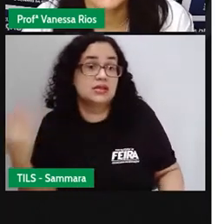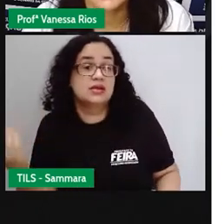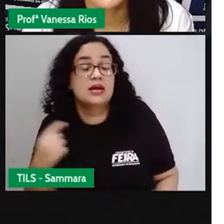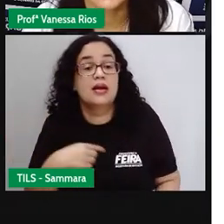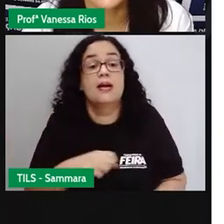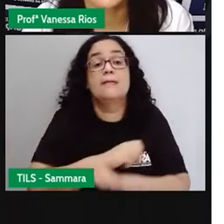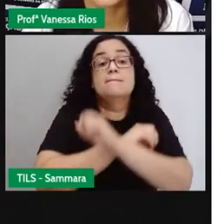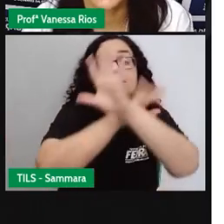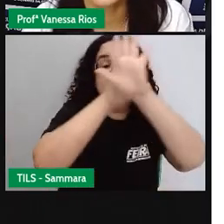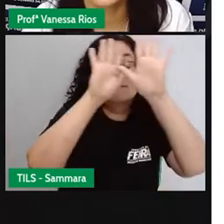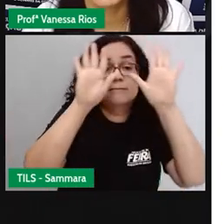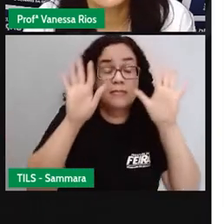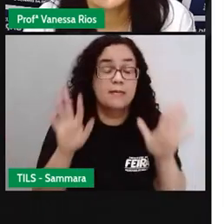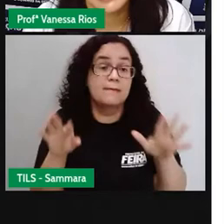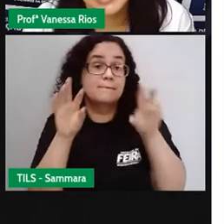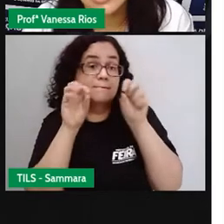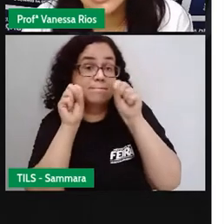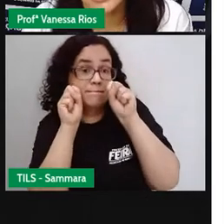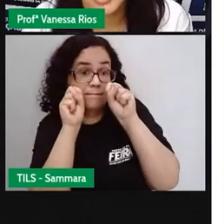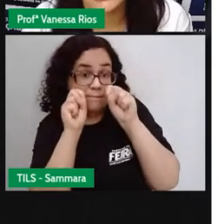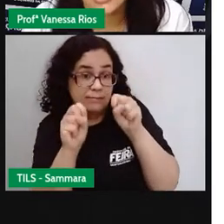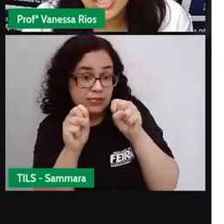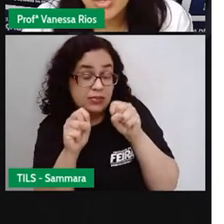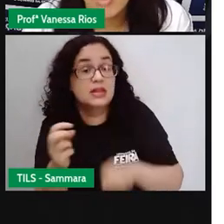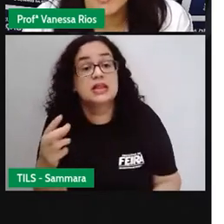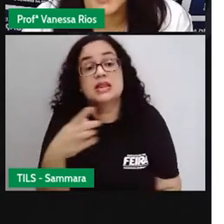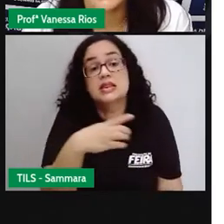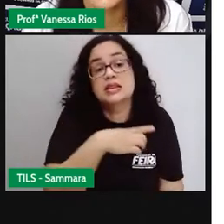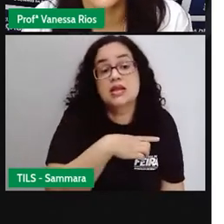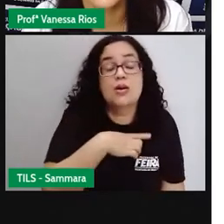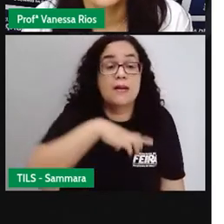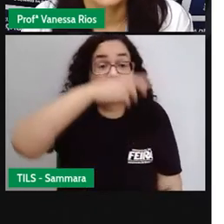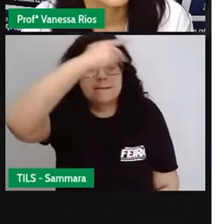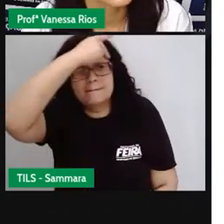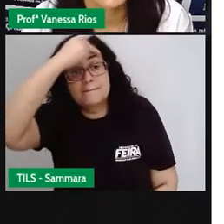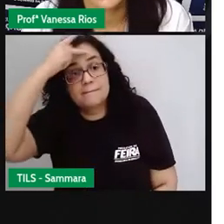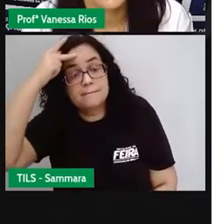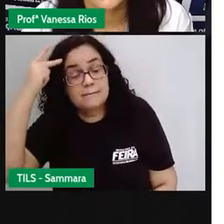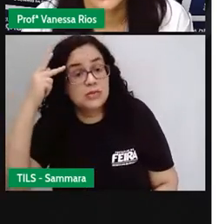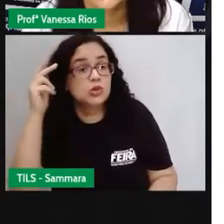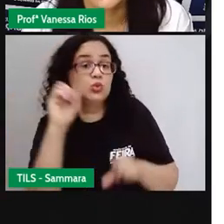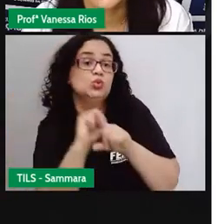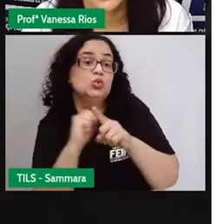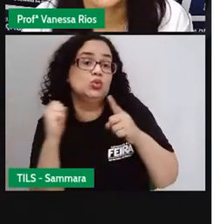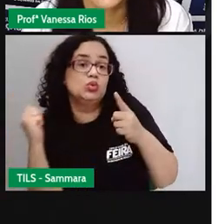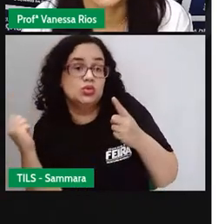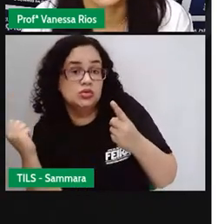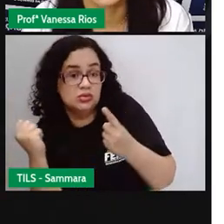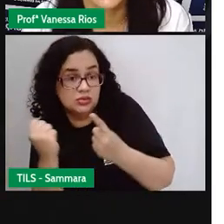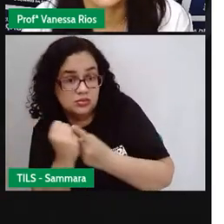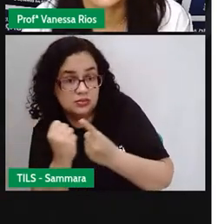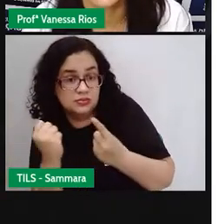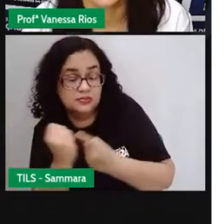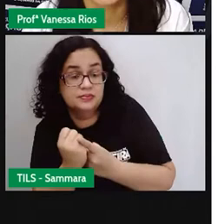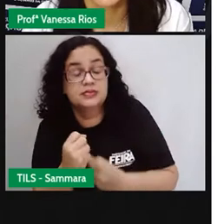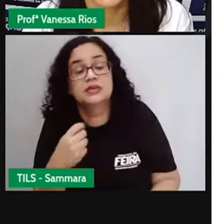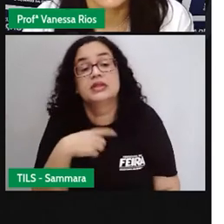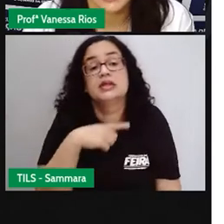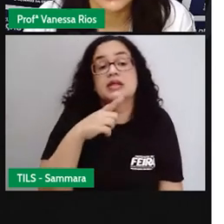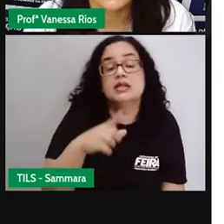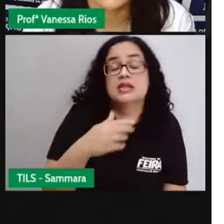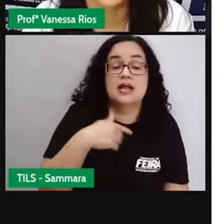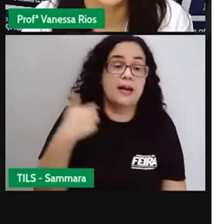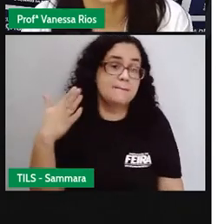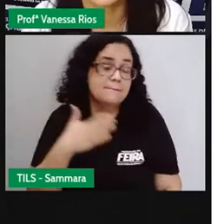abre aí as nossas possibilidades de agir como pessoa na sociedade em que a gente está inserindo, né? Seja na minha